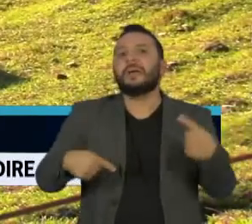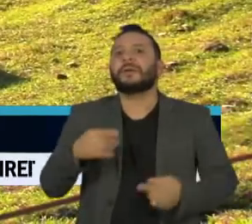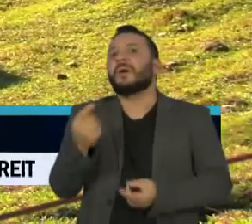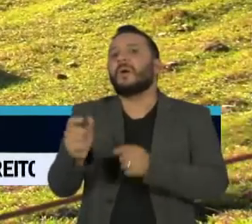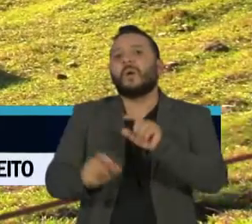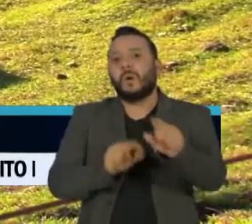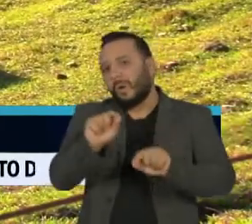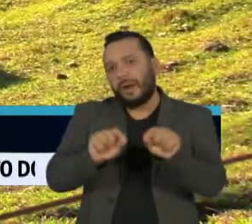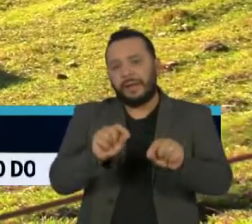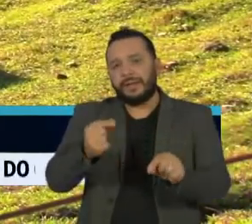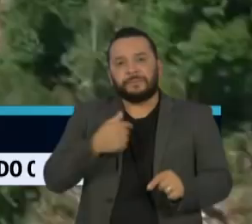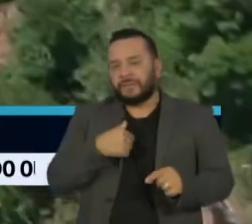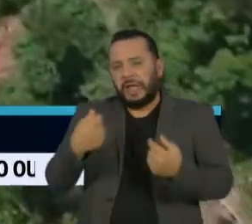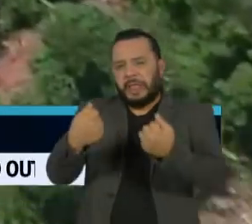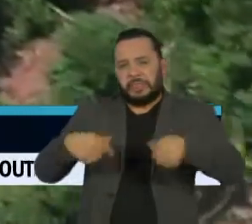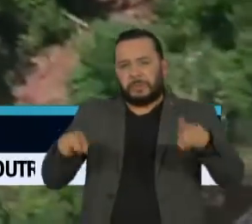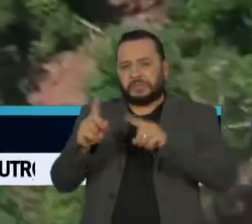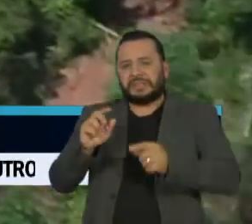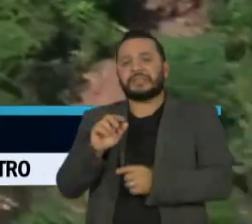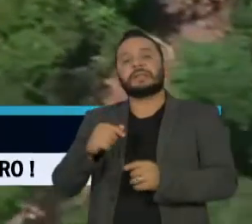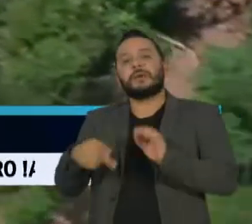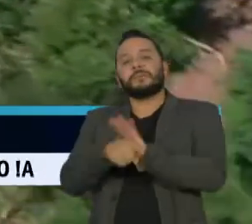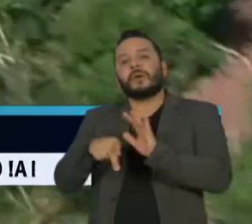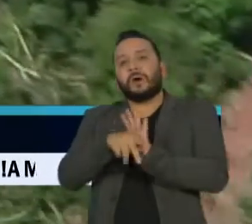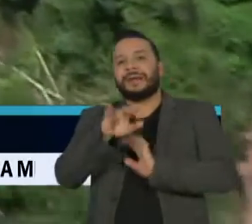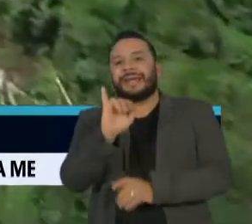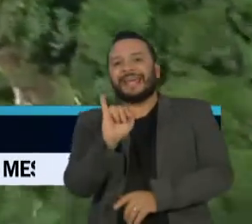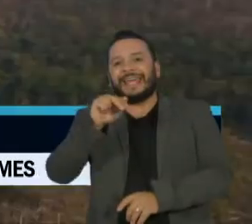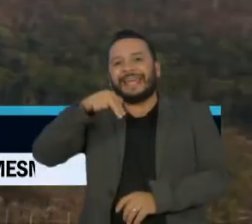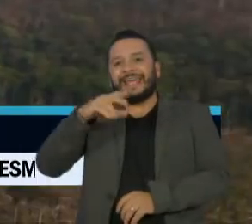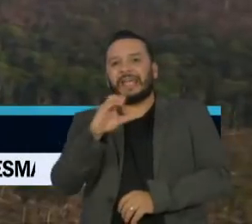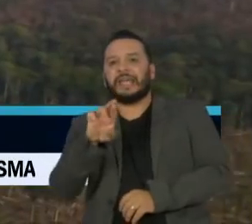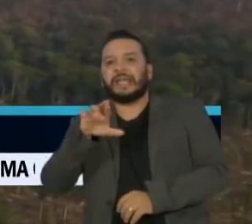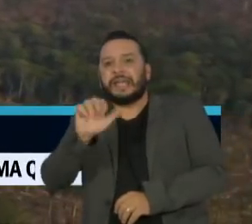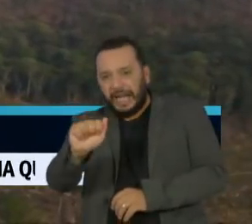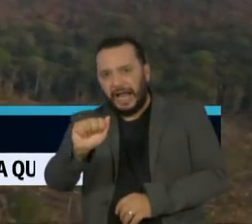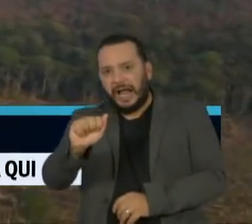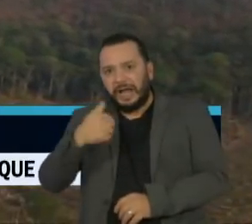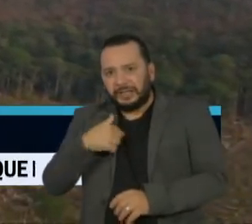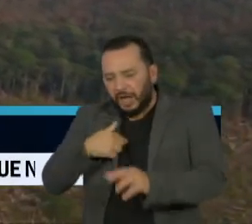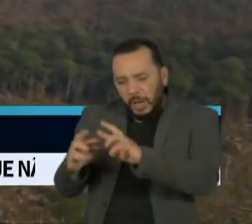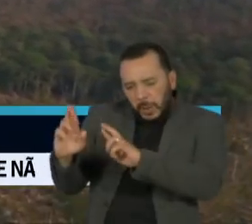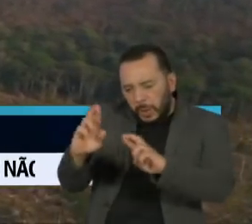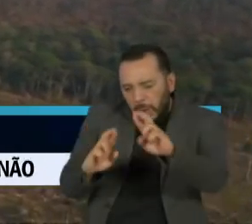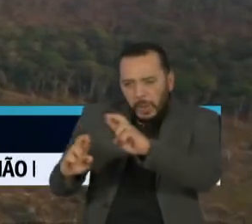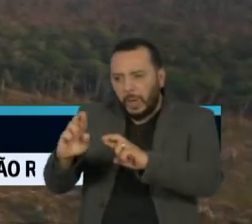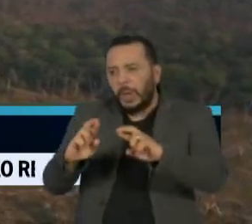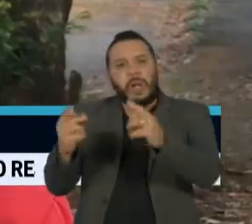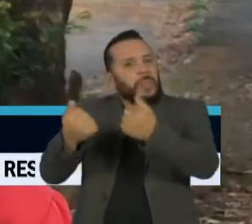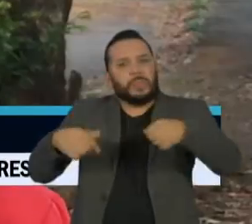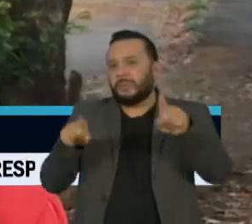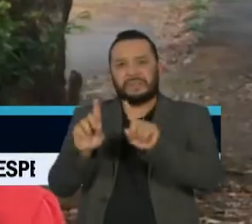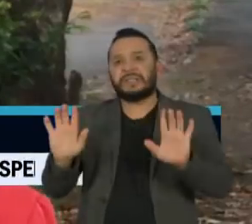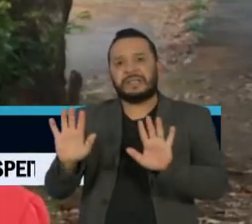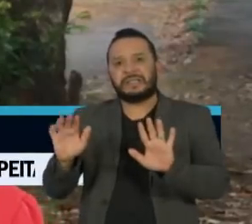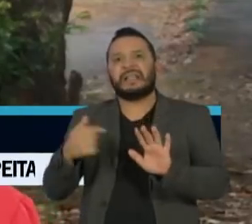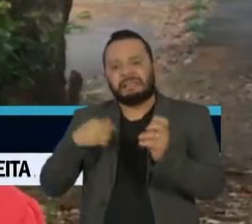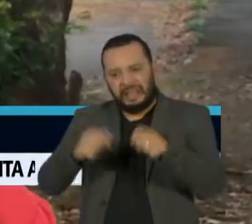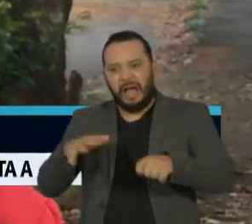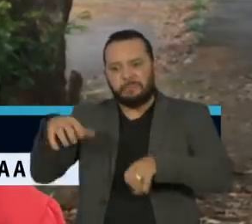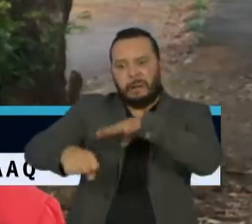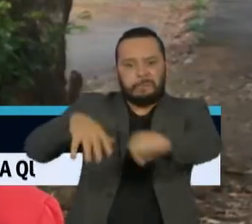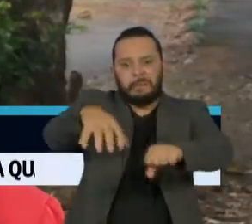dispensa de vistoria prévia pelo INCRA para a regularização das áreas de até seis módulos fiscais. Contra a